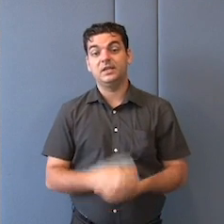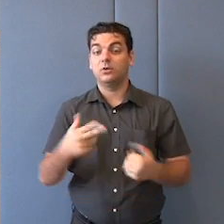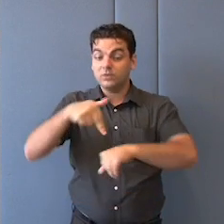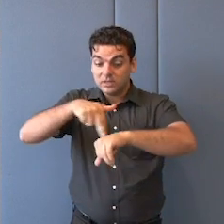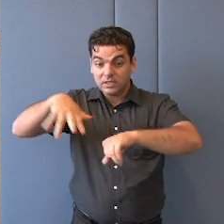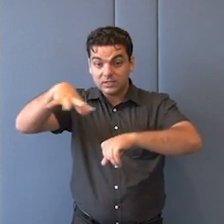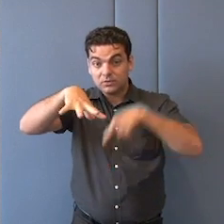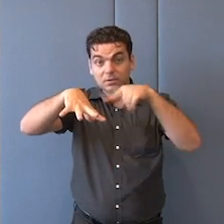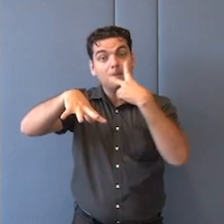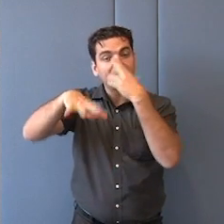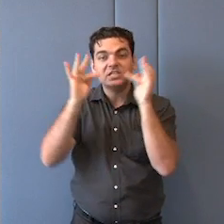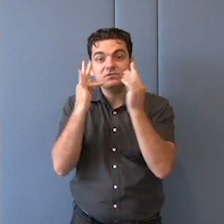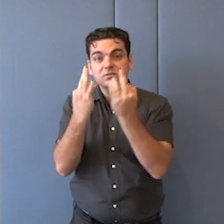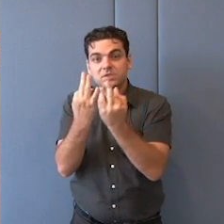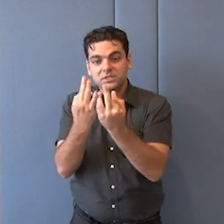famílias.